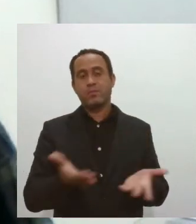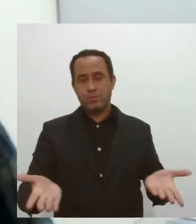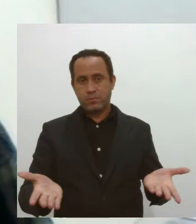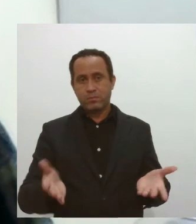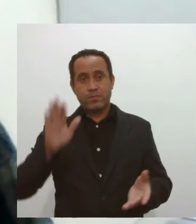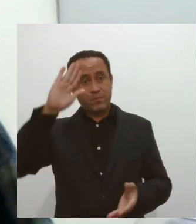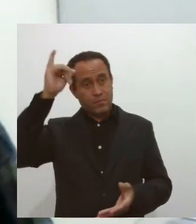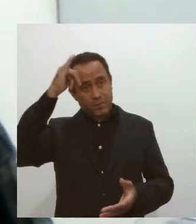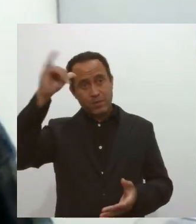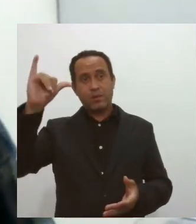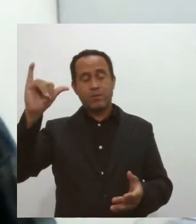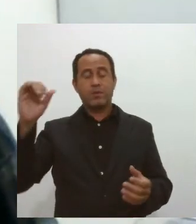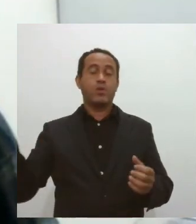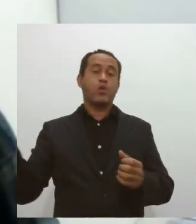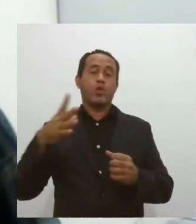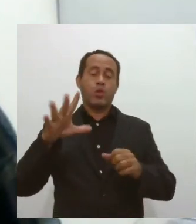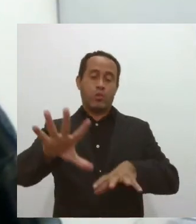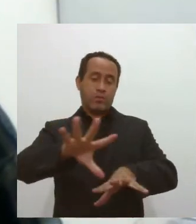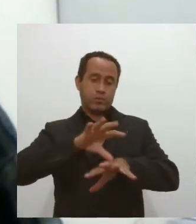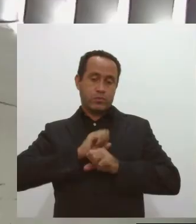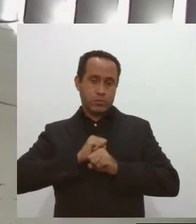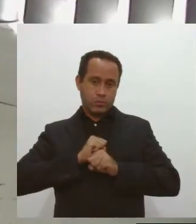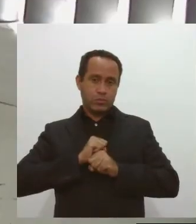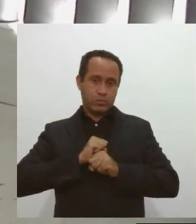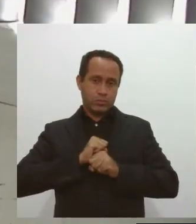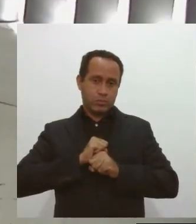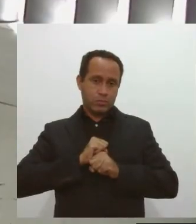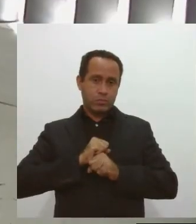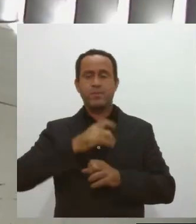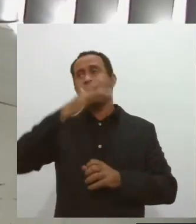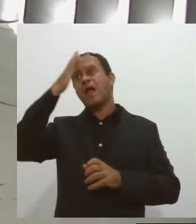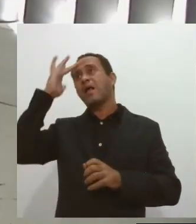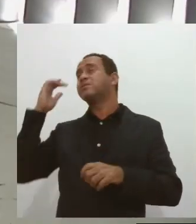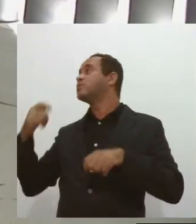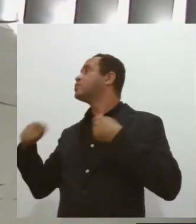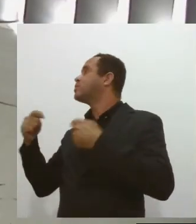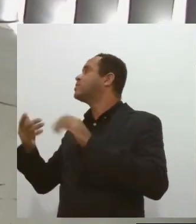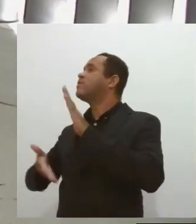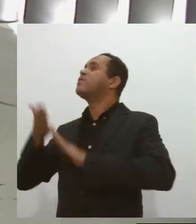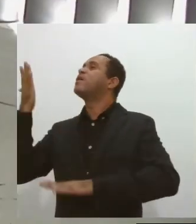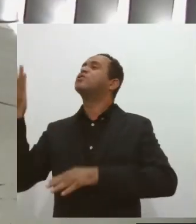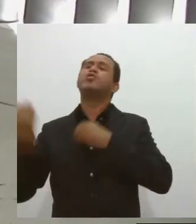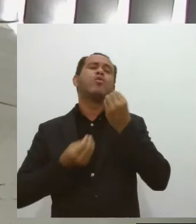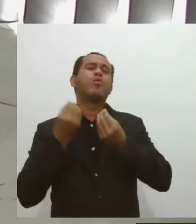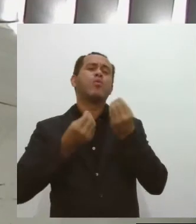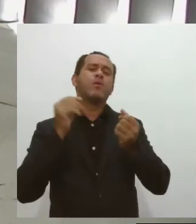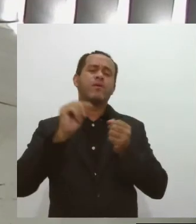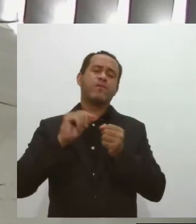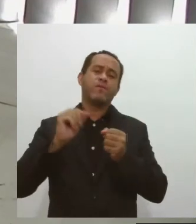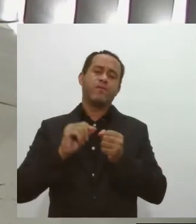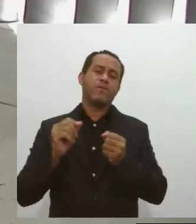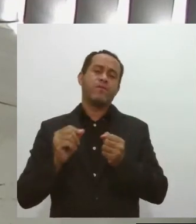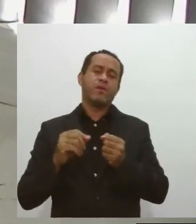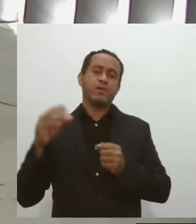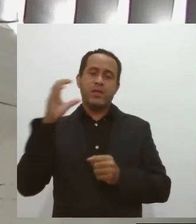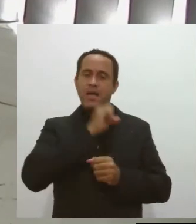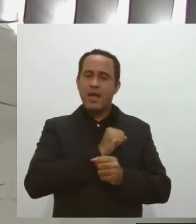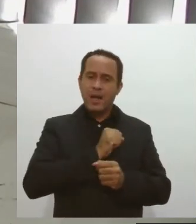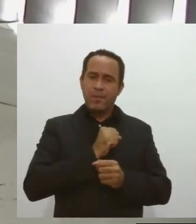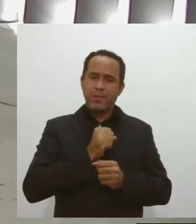evitar novos casos de contaminação. Para as pessoas que precisam viajar, Clio Amar, vocês têm algum processo rápido também?